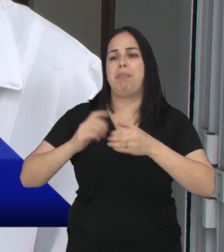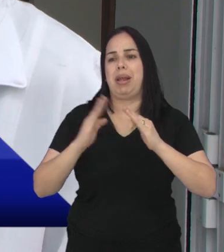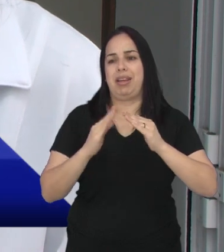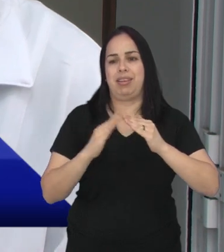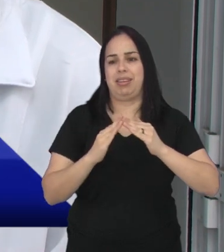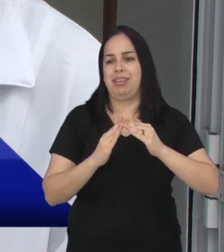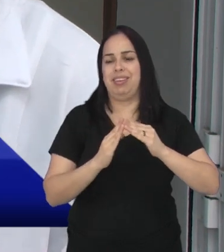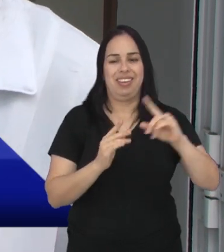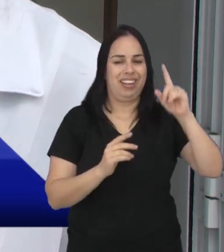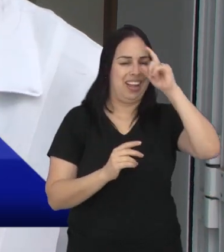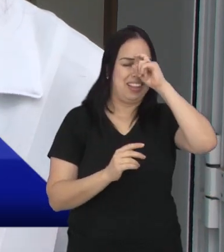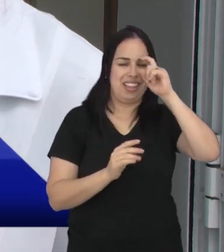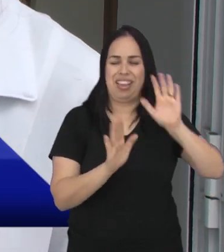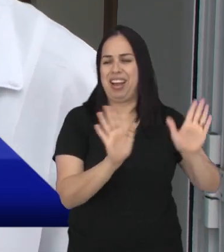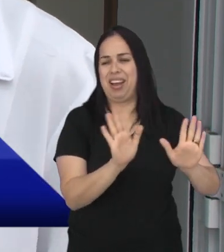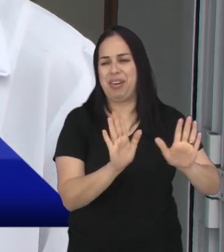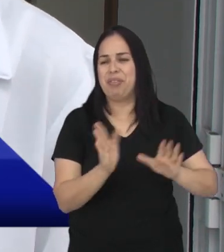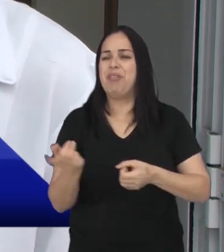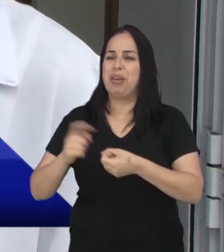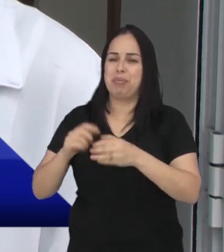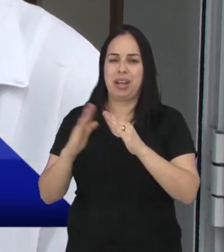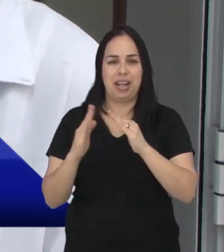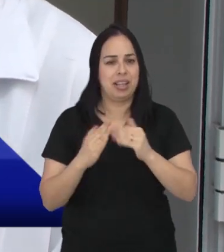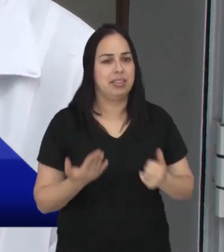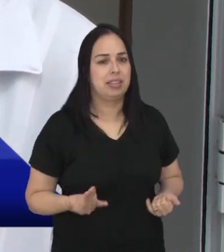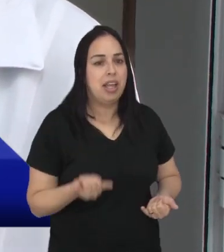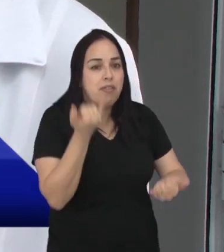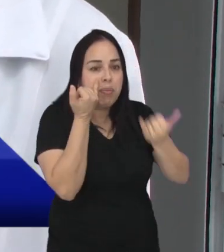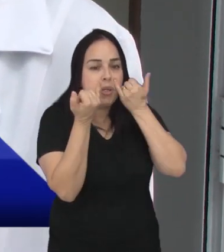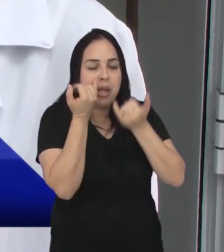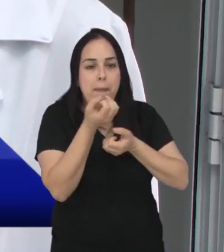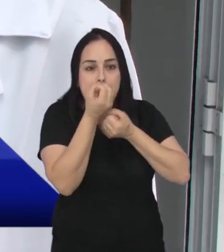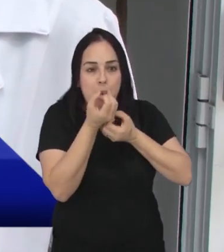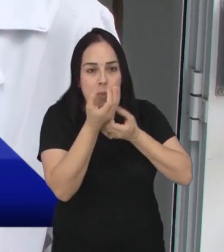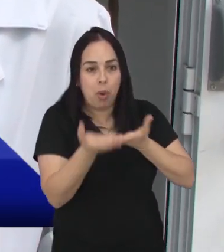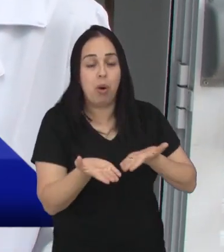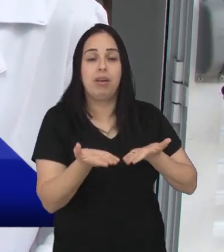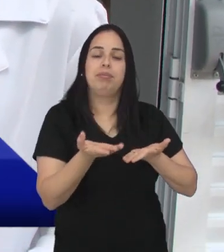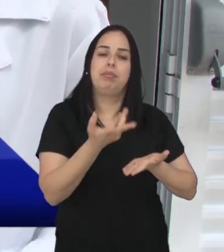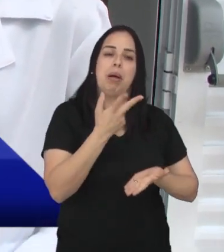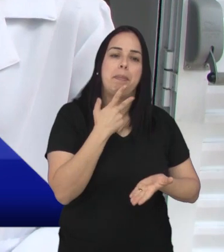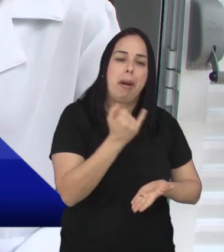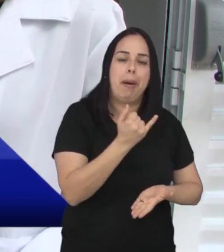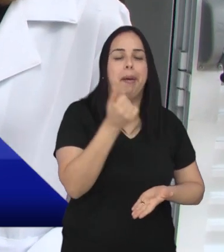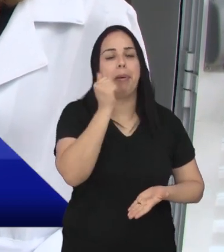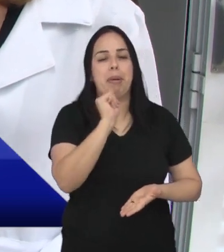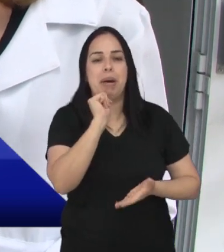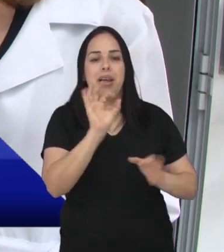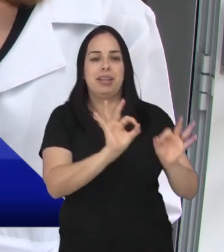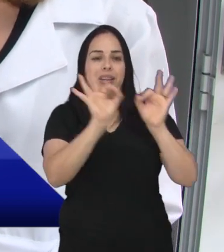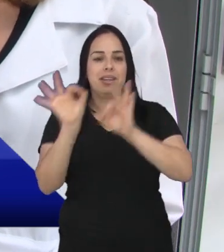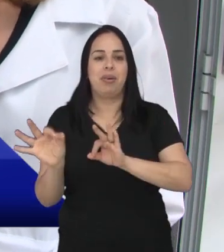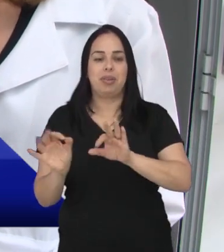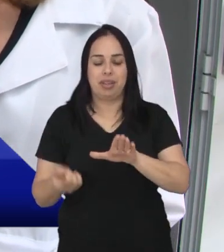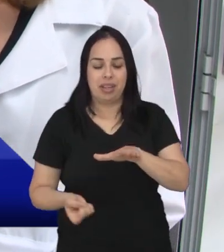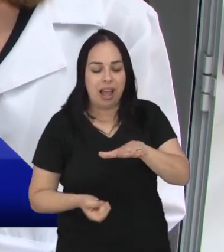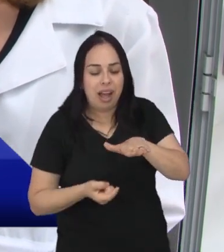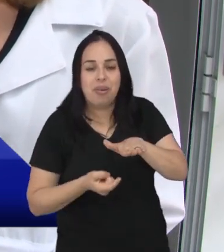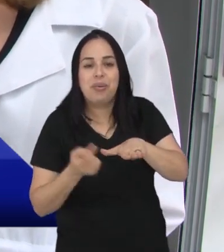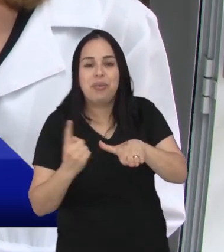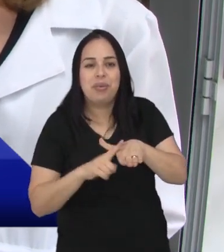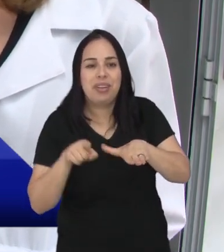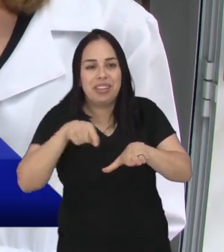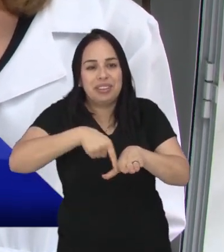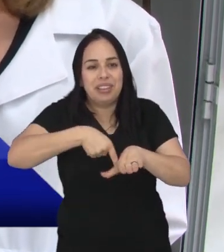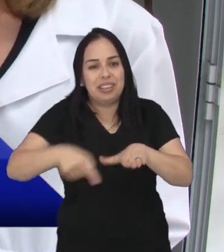logo porque o lugar de criança não é no hospital, é em casa. Agora a boa notícia para a mãe, para o pai que está nos acompanhando em